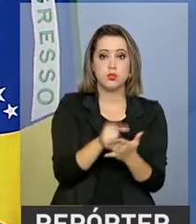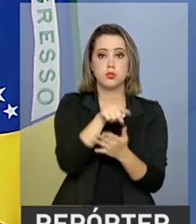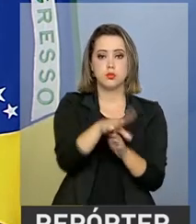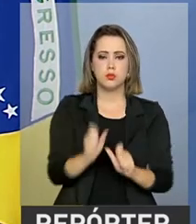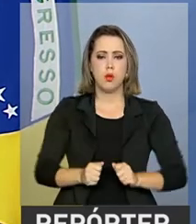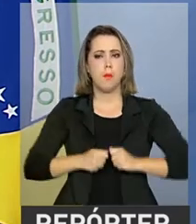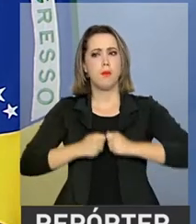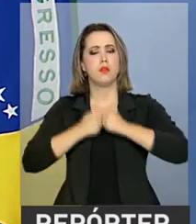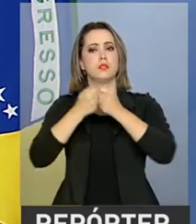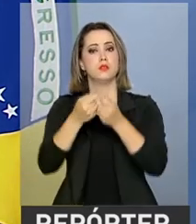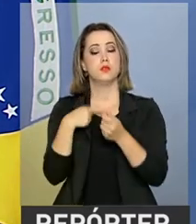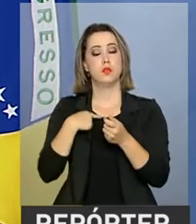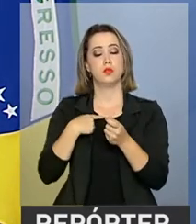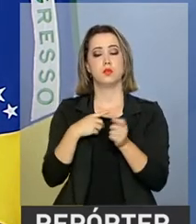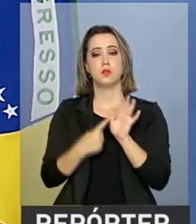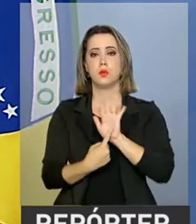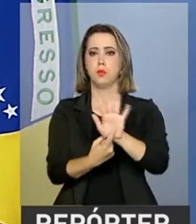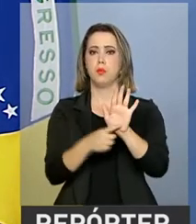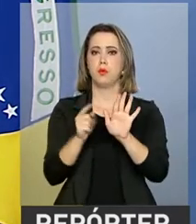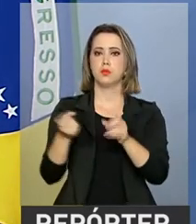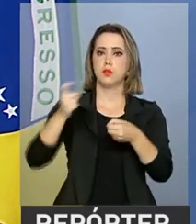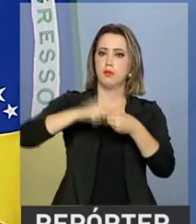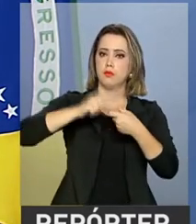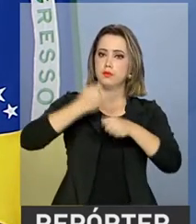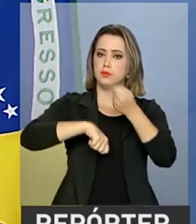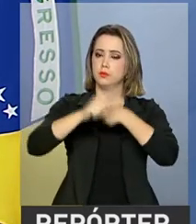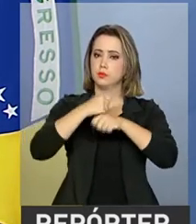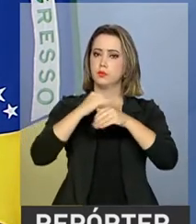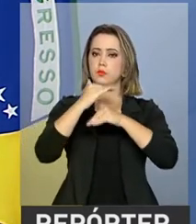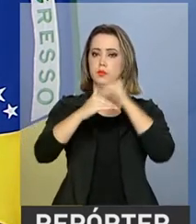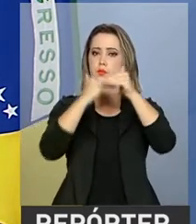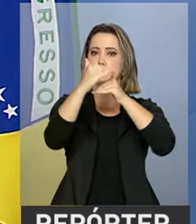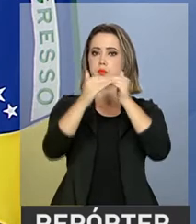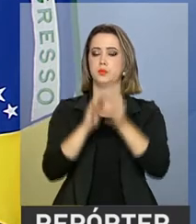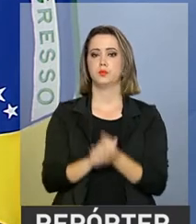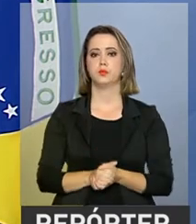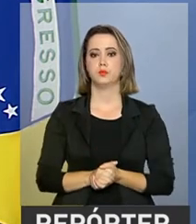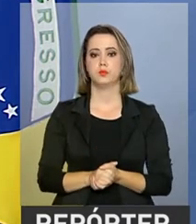pelos sinais concretos da retomada do crescimento econômico.